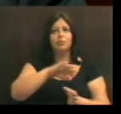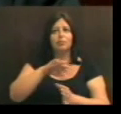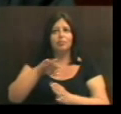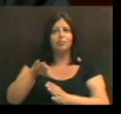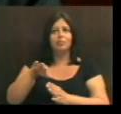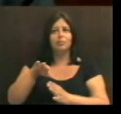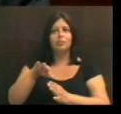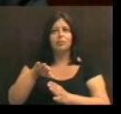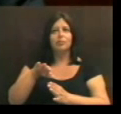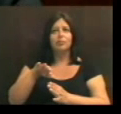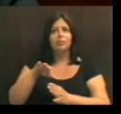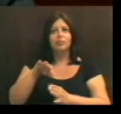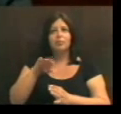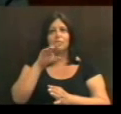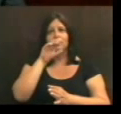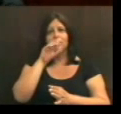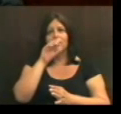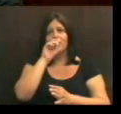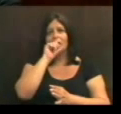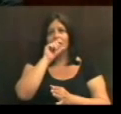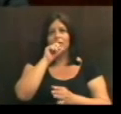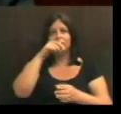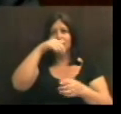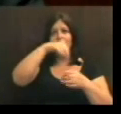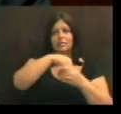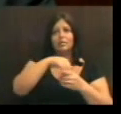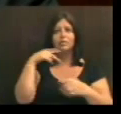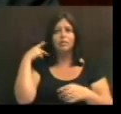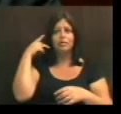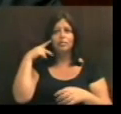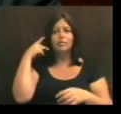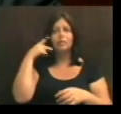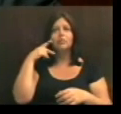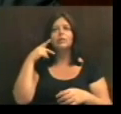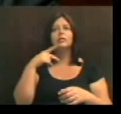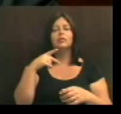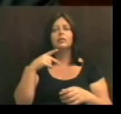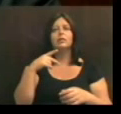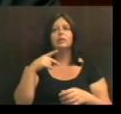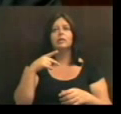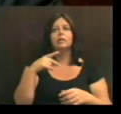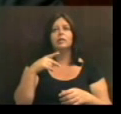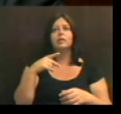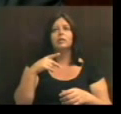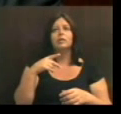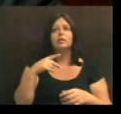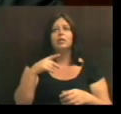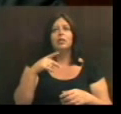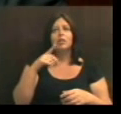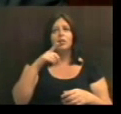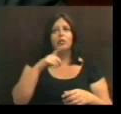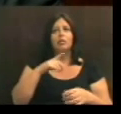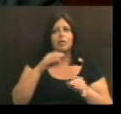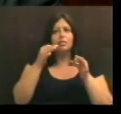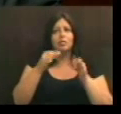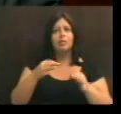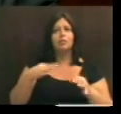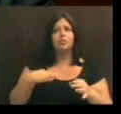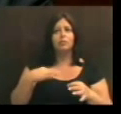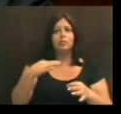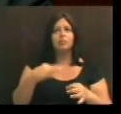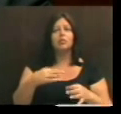dos partidos e ocupar verdadeiramente candidaturas onde o povo possa olhar,